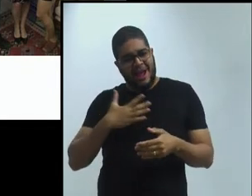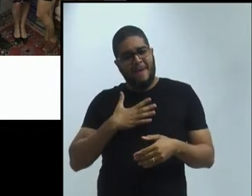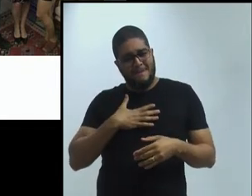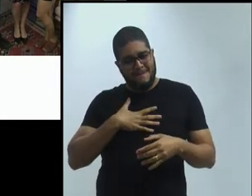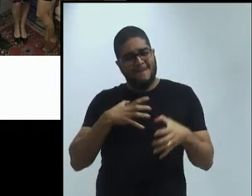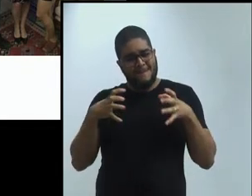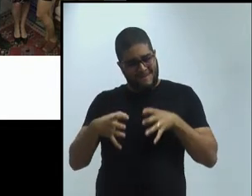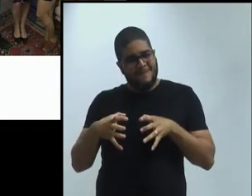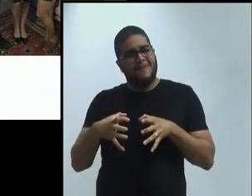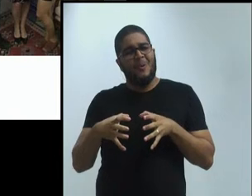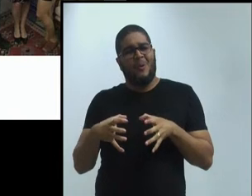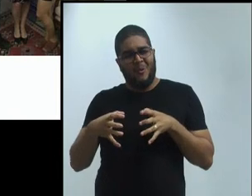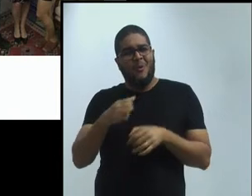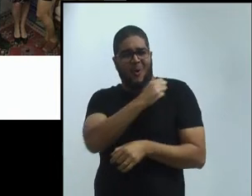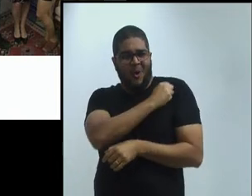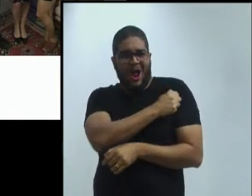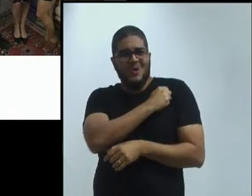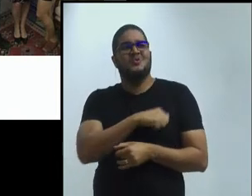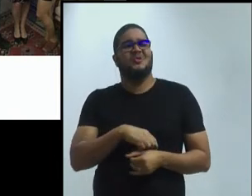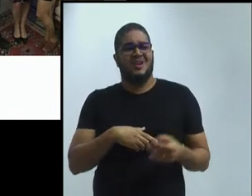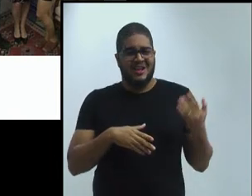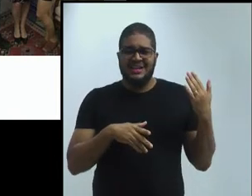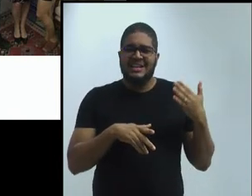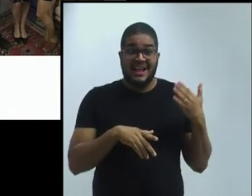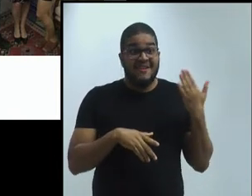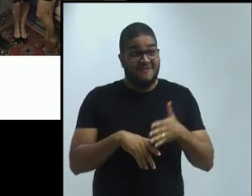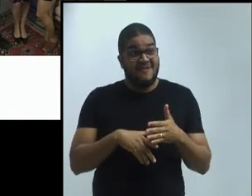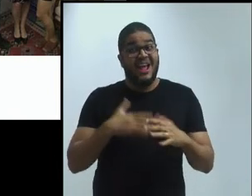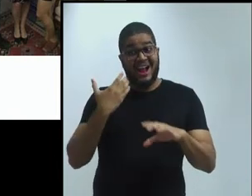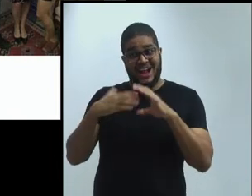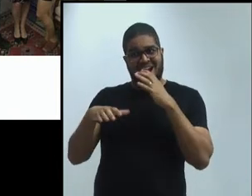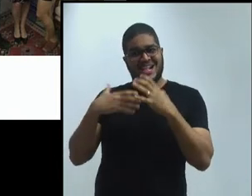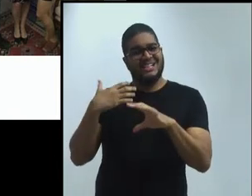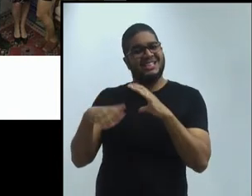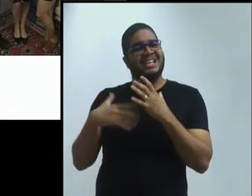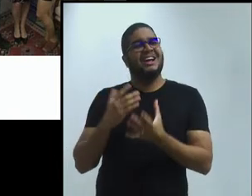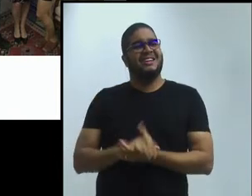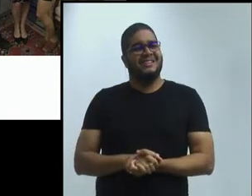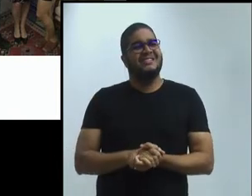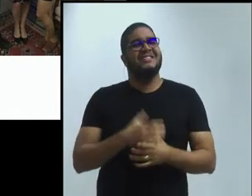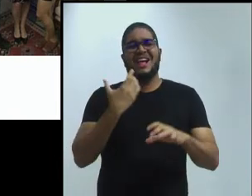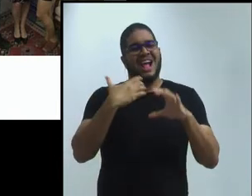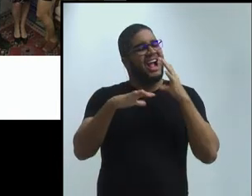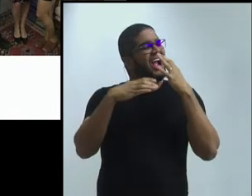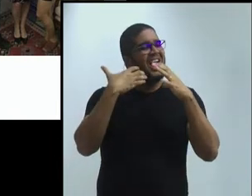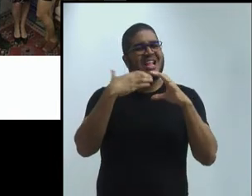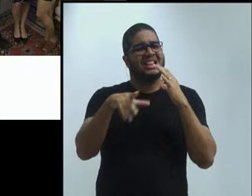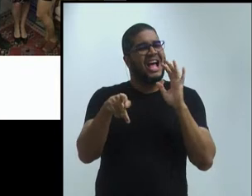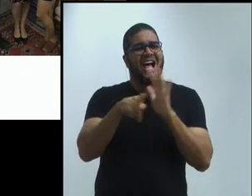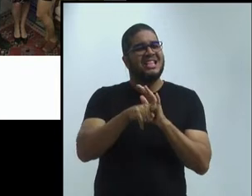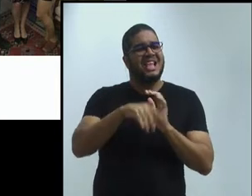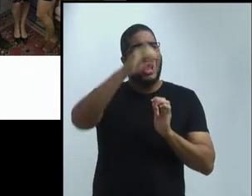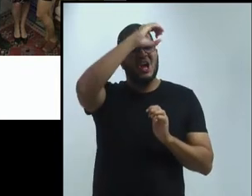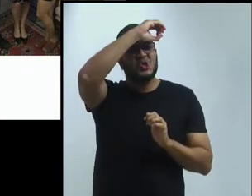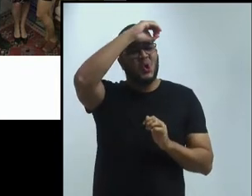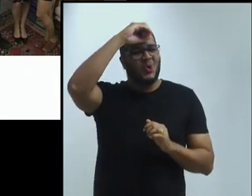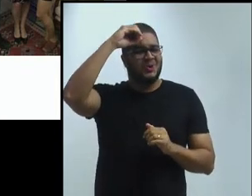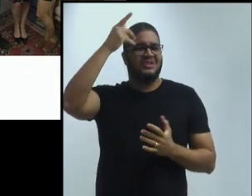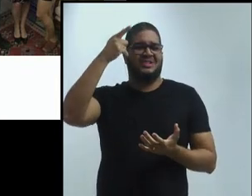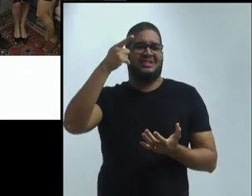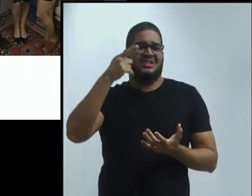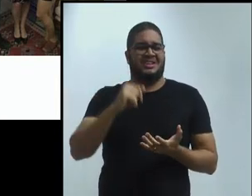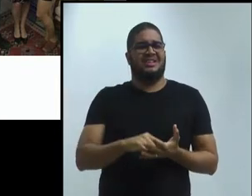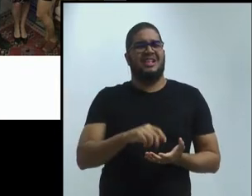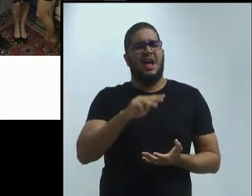vocês estão vendo, ele cantou as canções da inocência e as canções da experiência do William